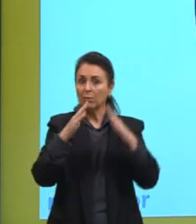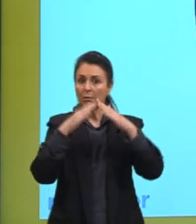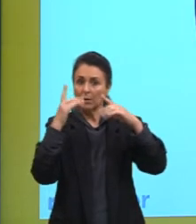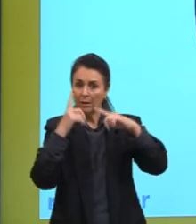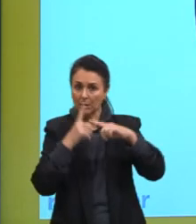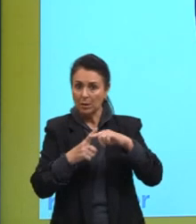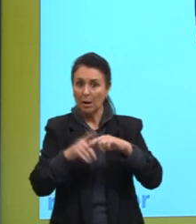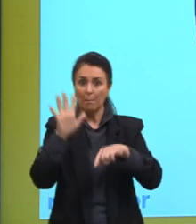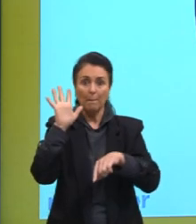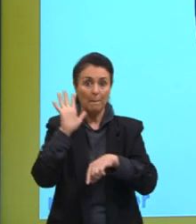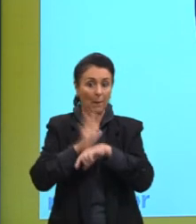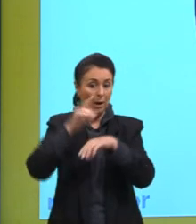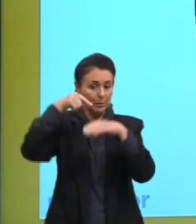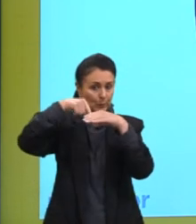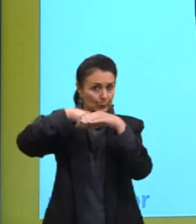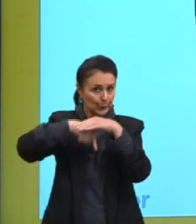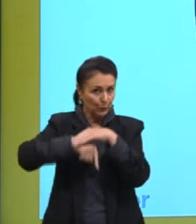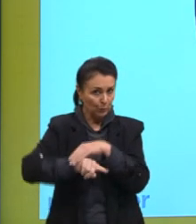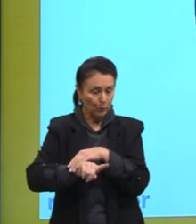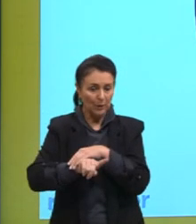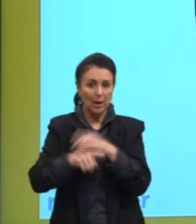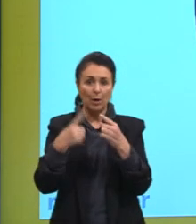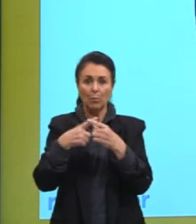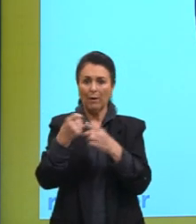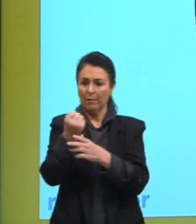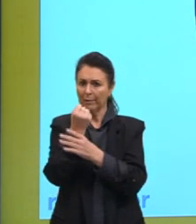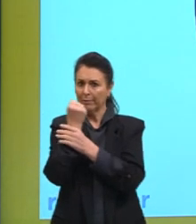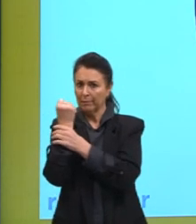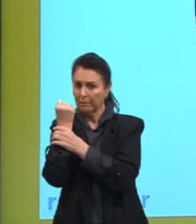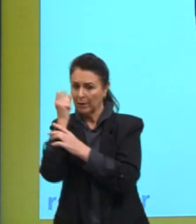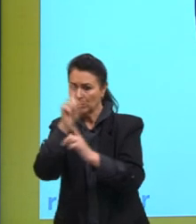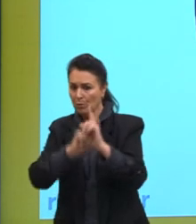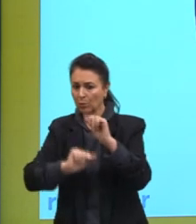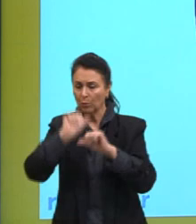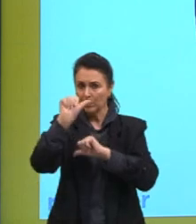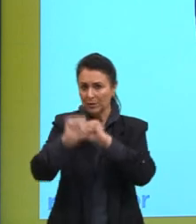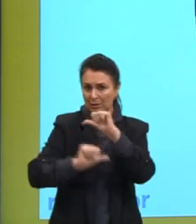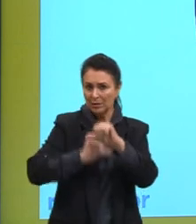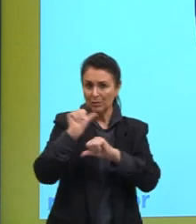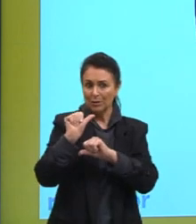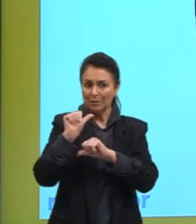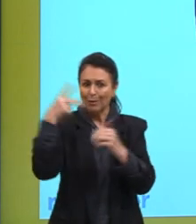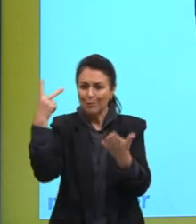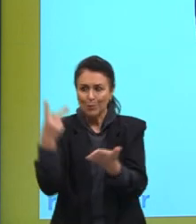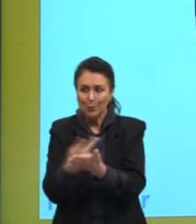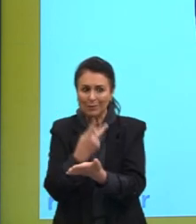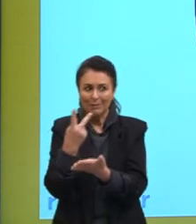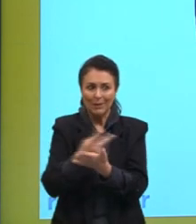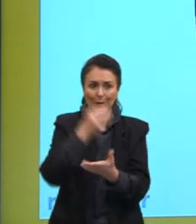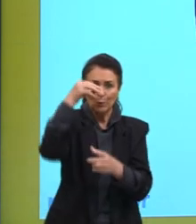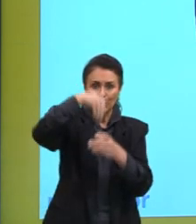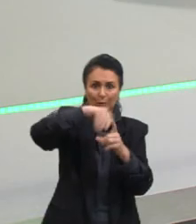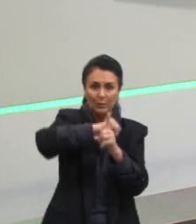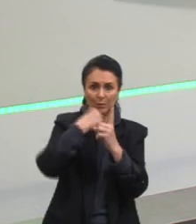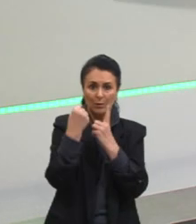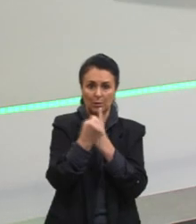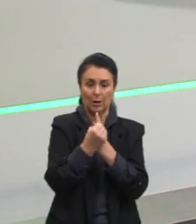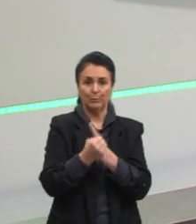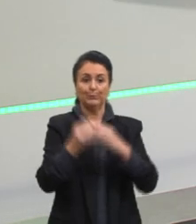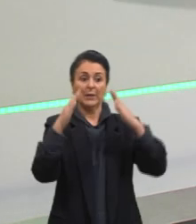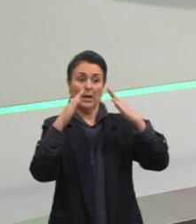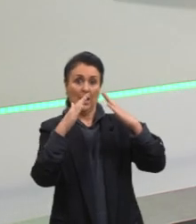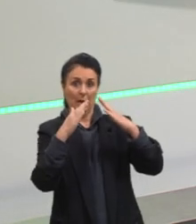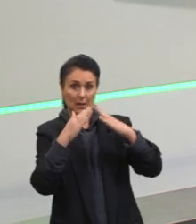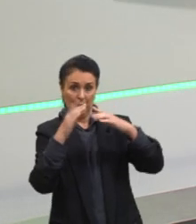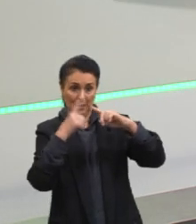protestante de defender certas transformações que estavam acontecendo na sociedade. Então, a igreja católica, durante o período